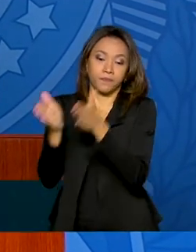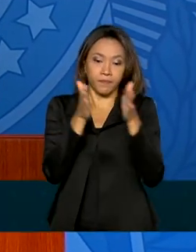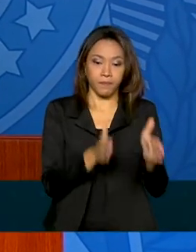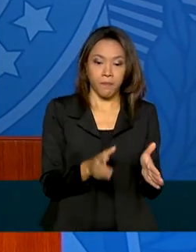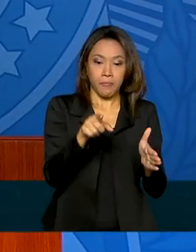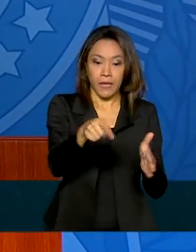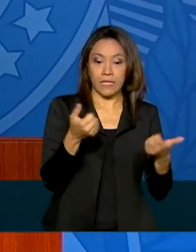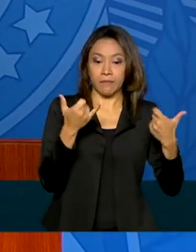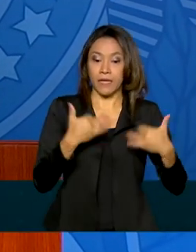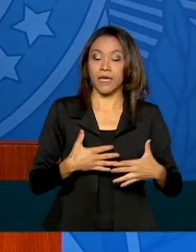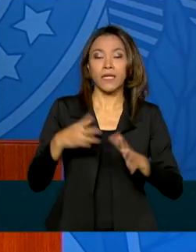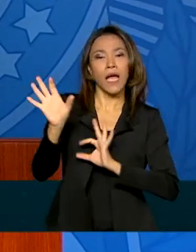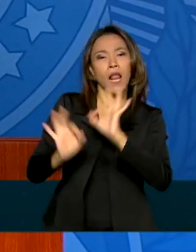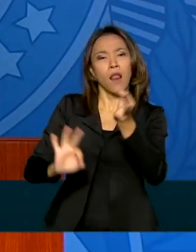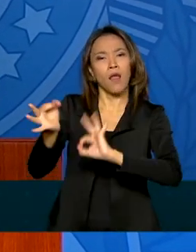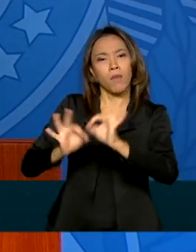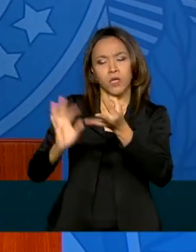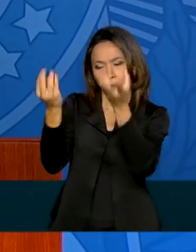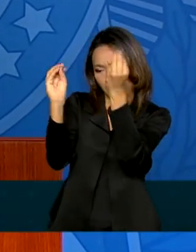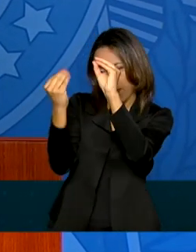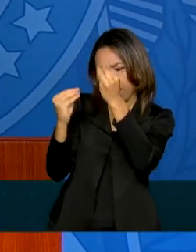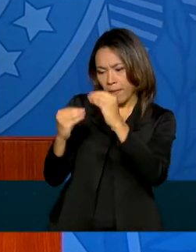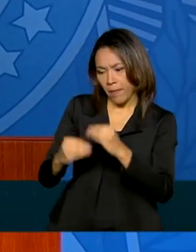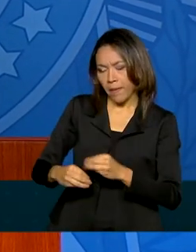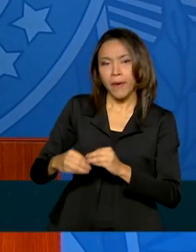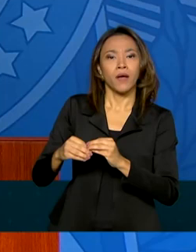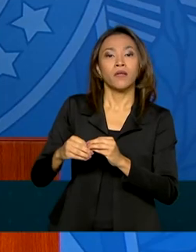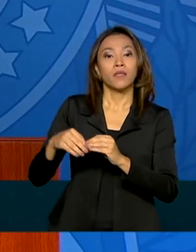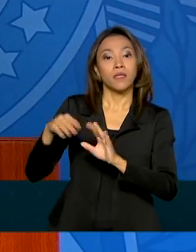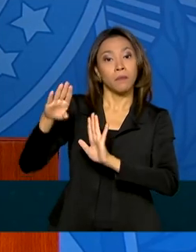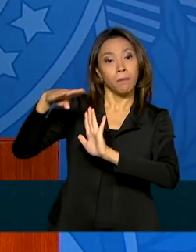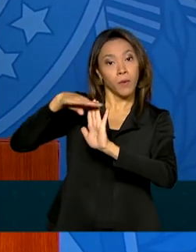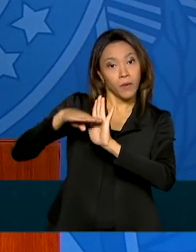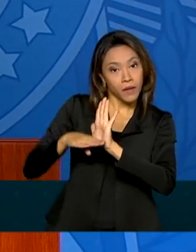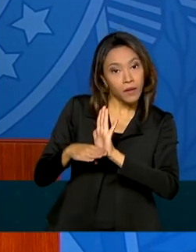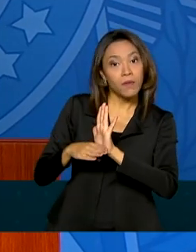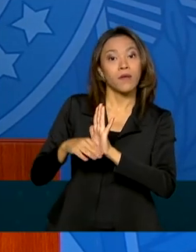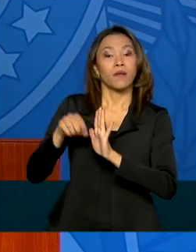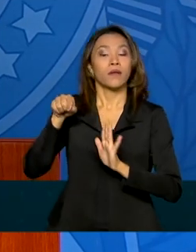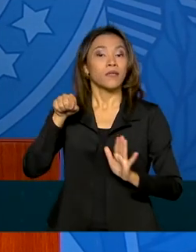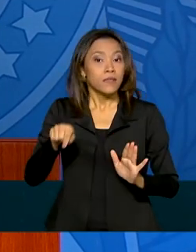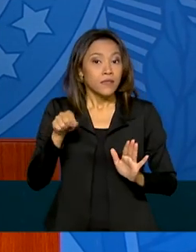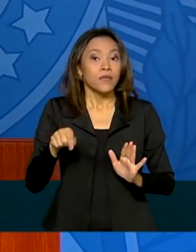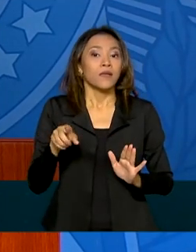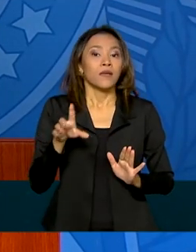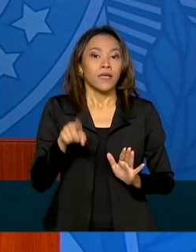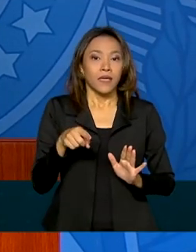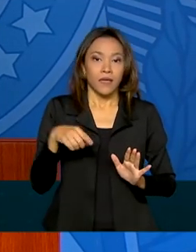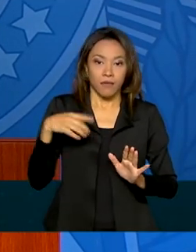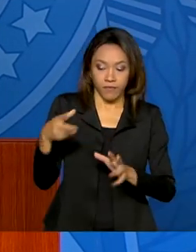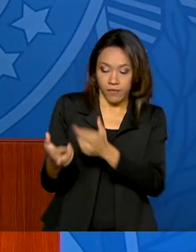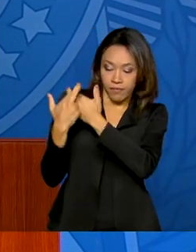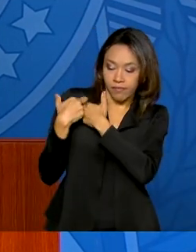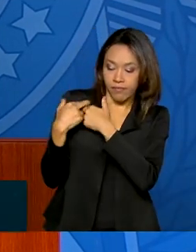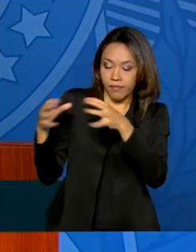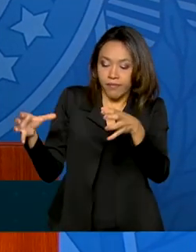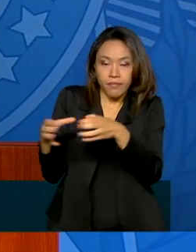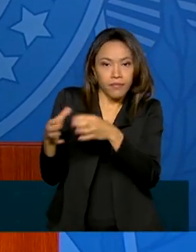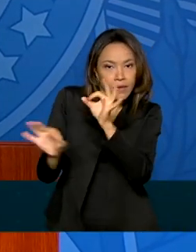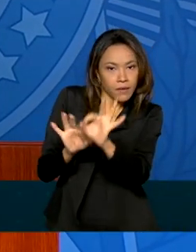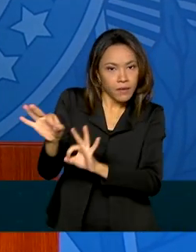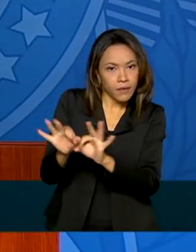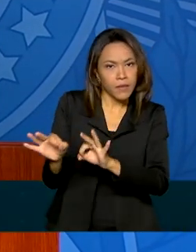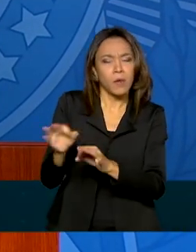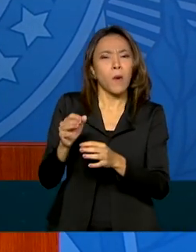de uma determinação do presidente da República de que a SAI elabore o planejamento de longo prazo,